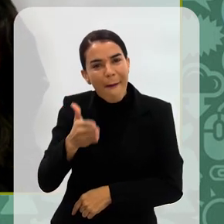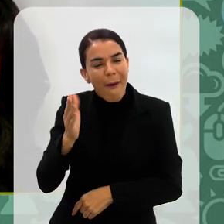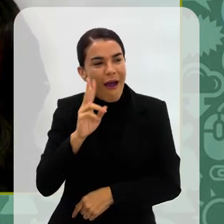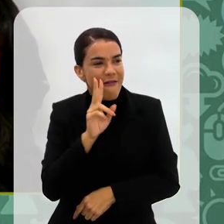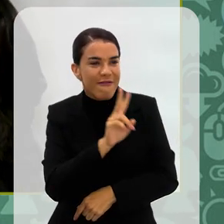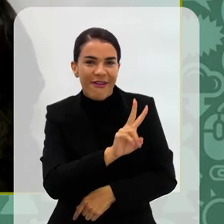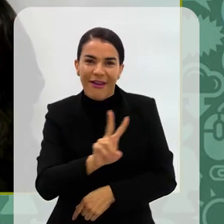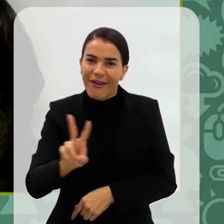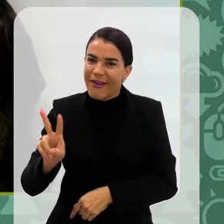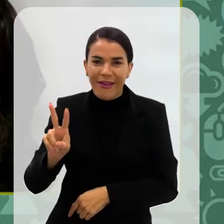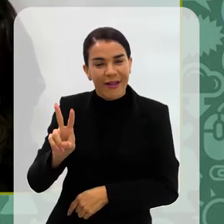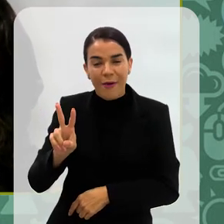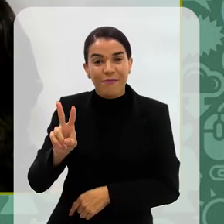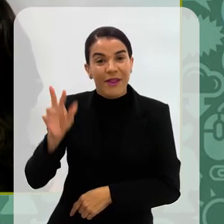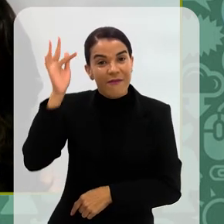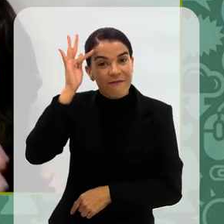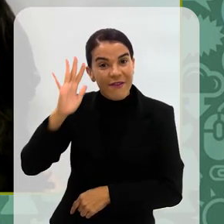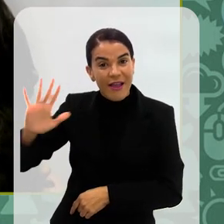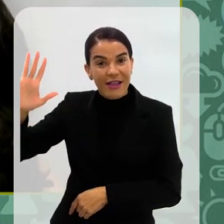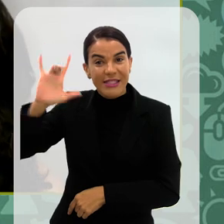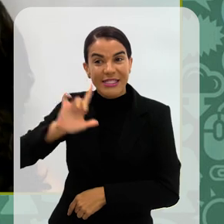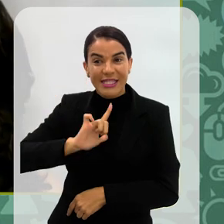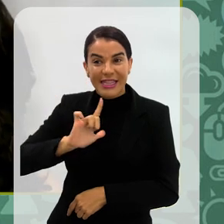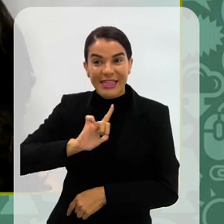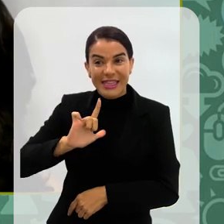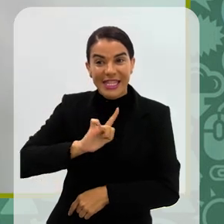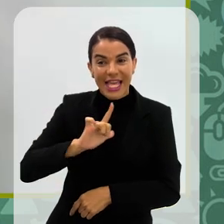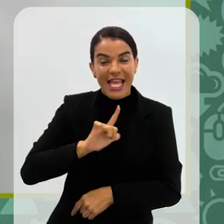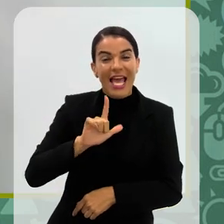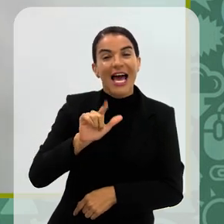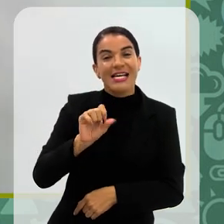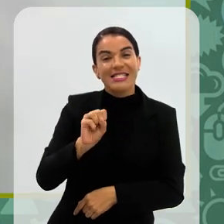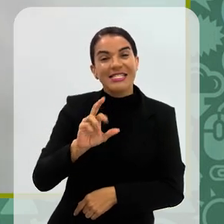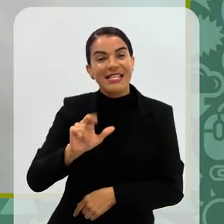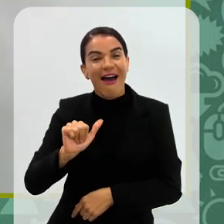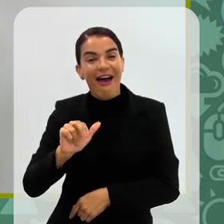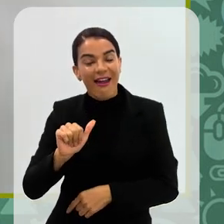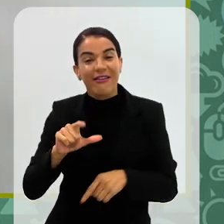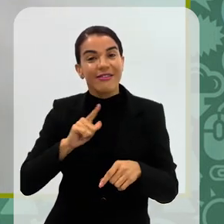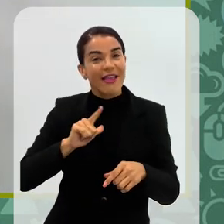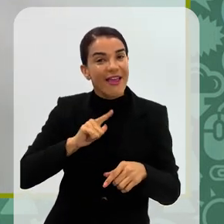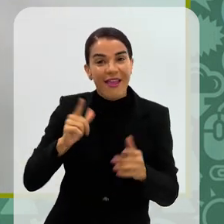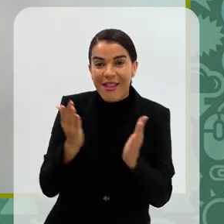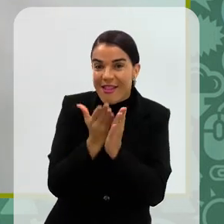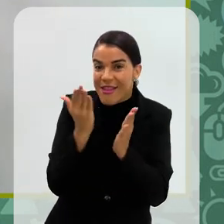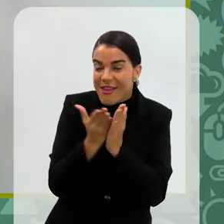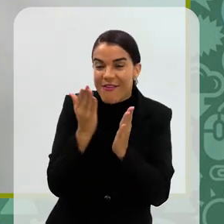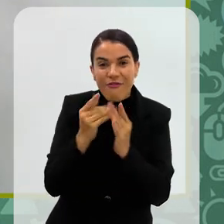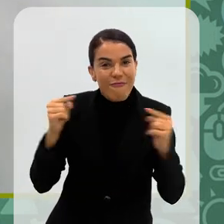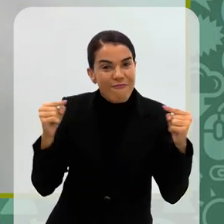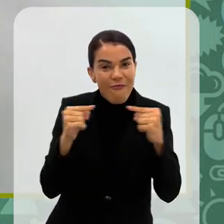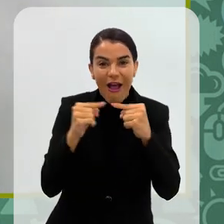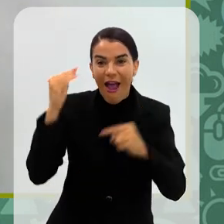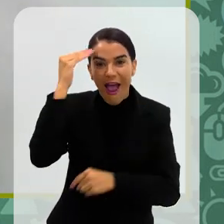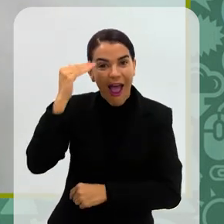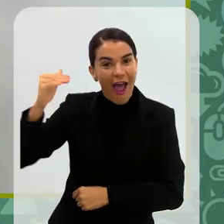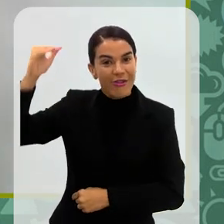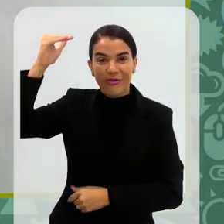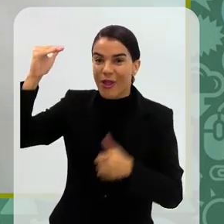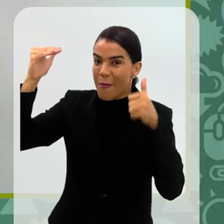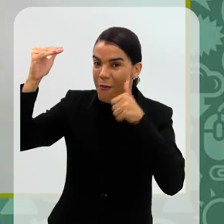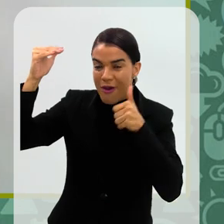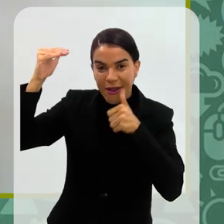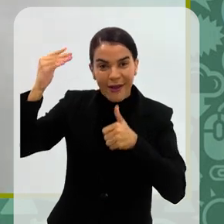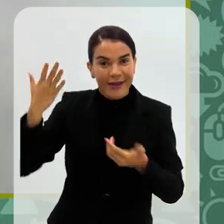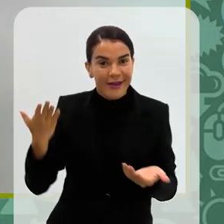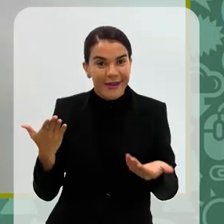mais que não. Inclusive, a maior autora de fantasia hoje, em termos de venda, né? E a senhora J. Maze, ela escreve livros de fantasia para adultos, para focar principalmente